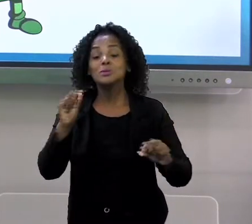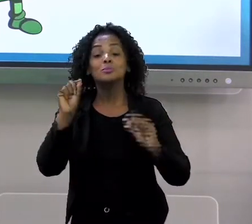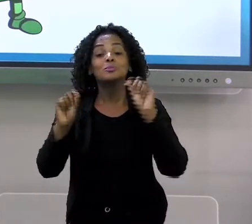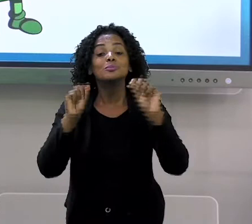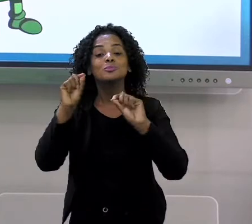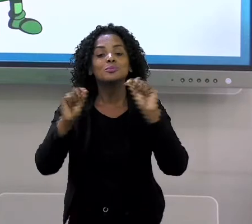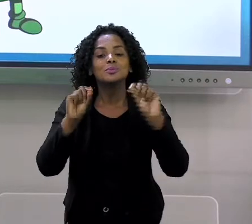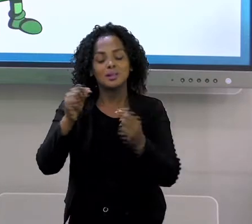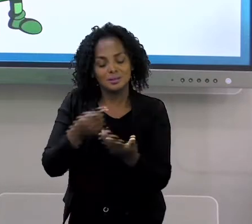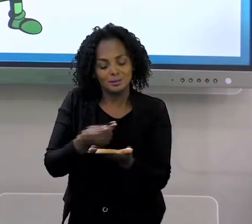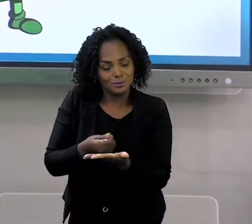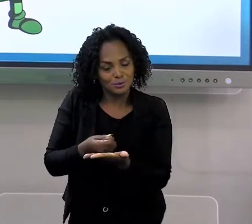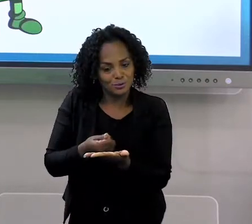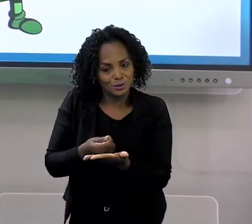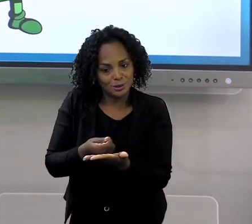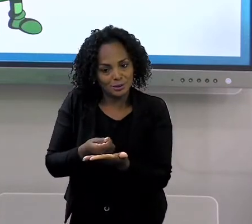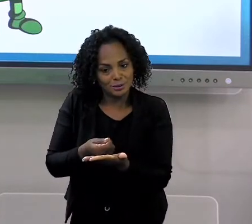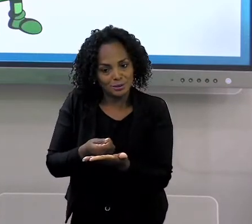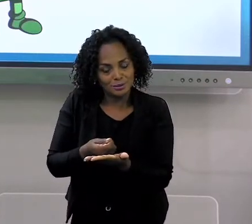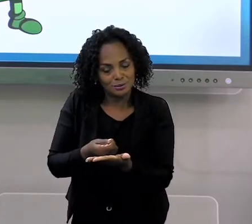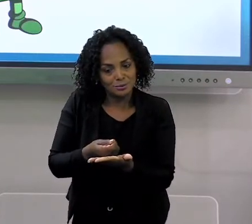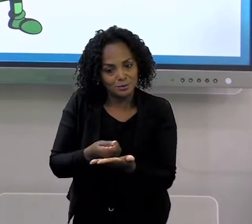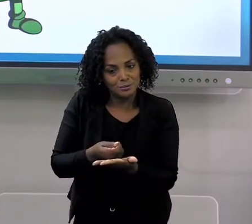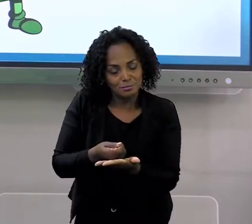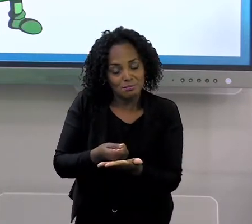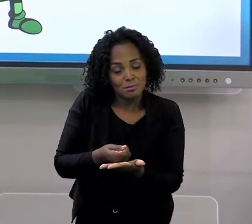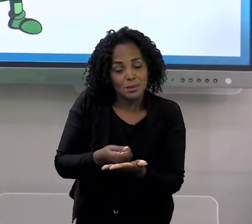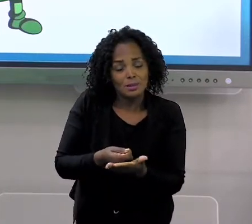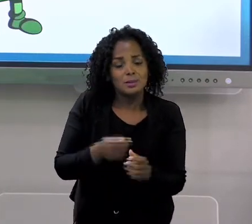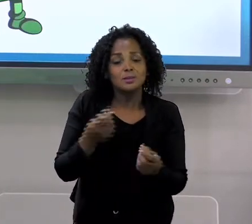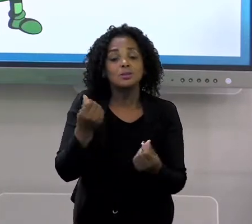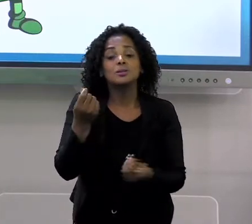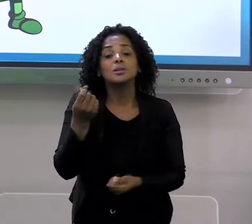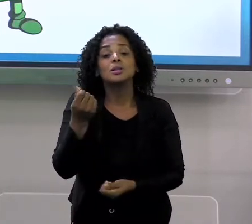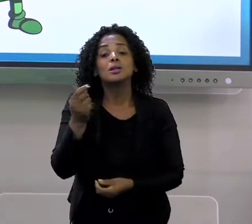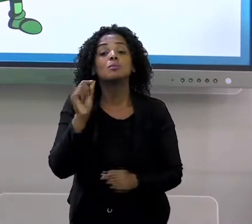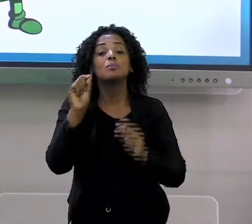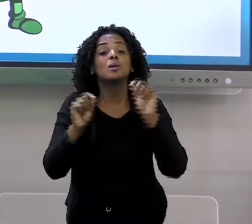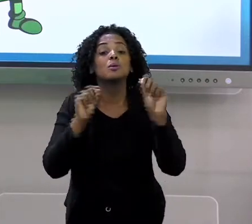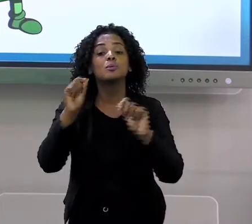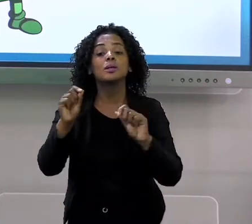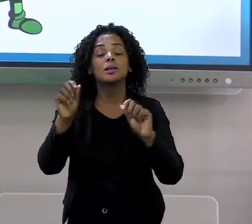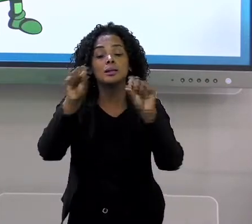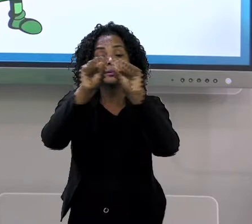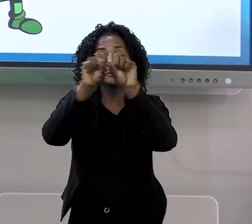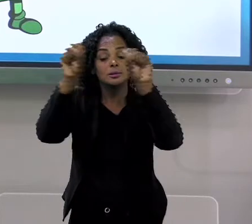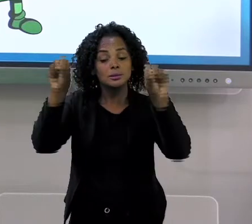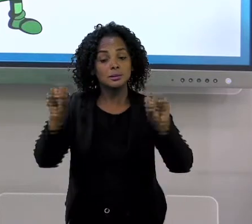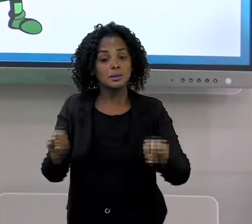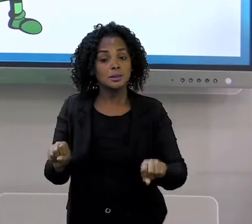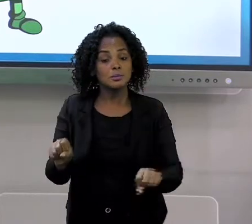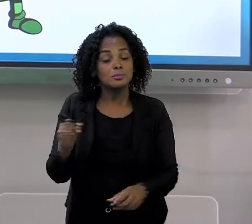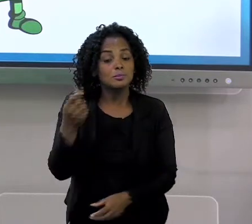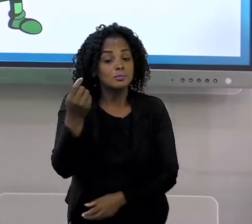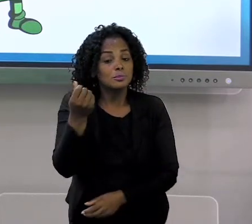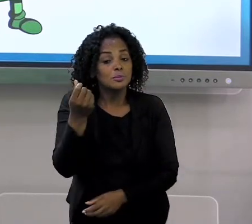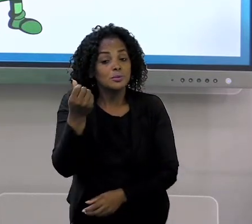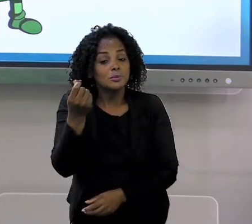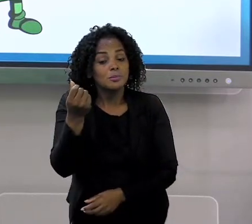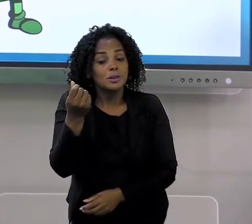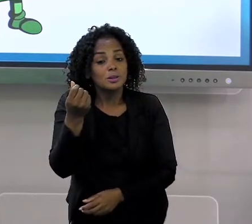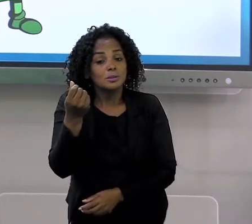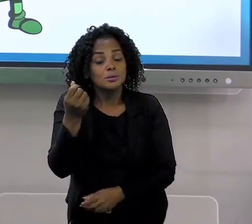O que seria o dinheiro? É o nosso sistema monetário. O sistema monetário do nosso país.